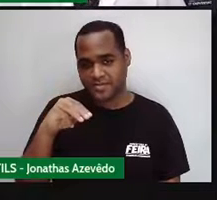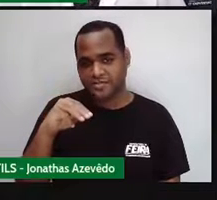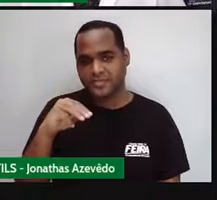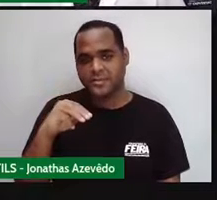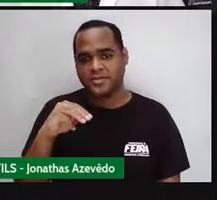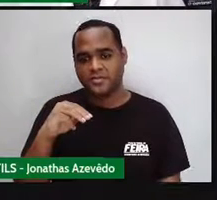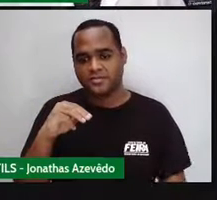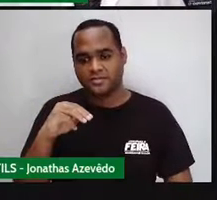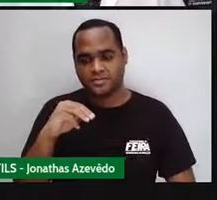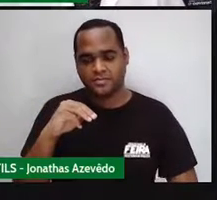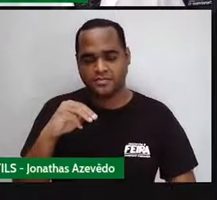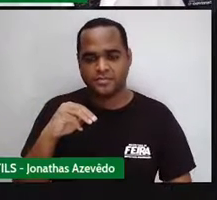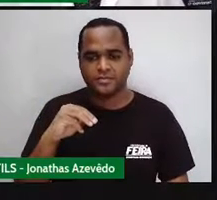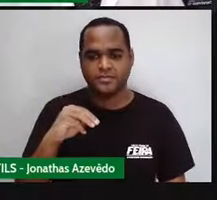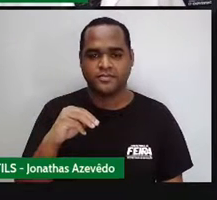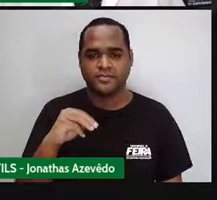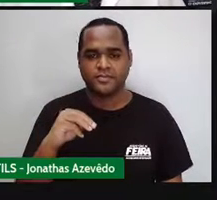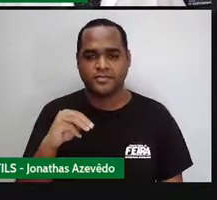4 centímetros.